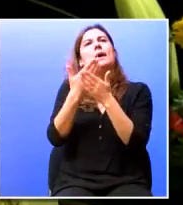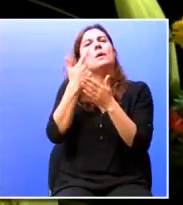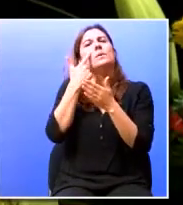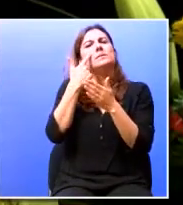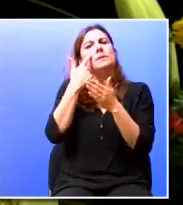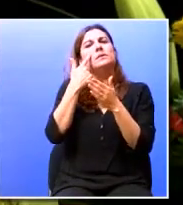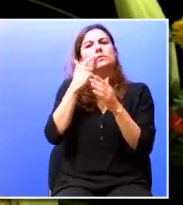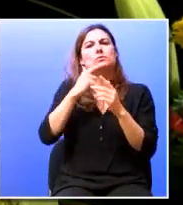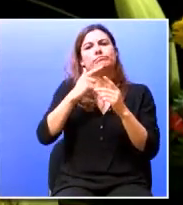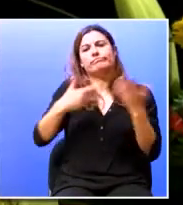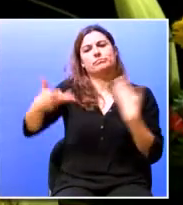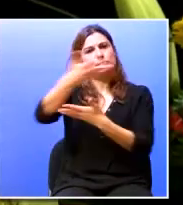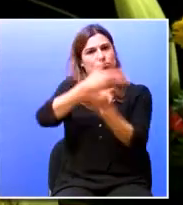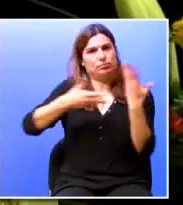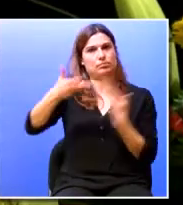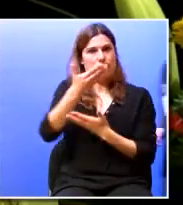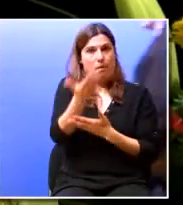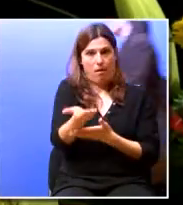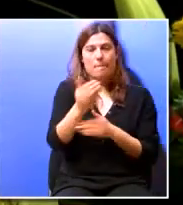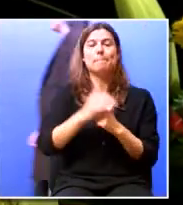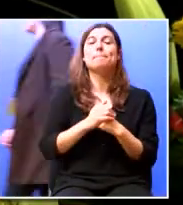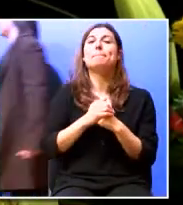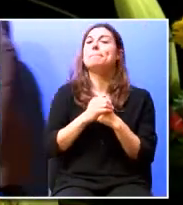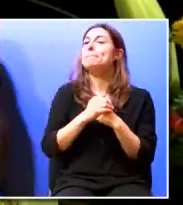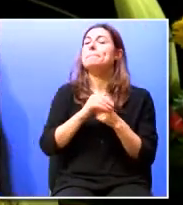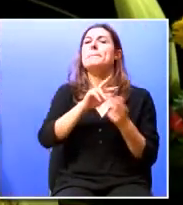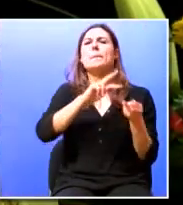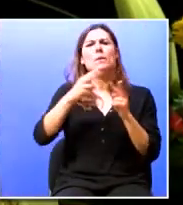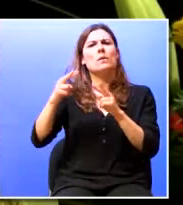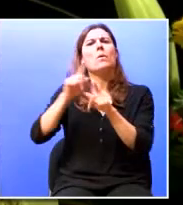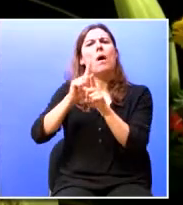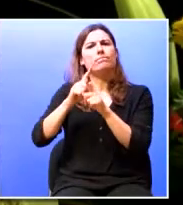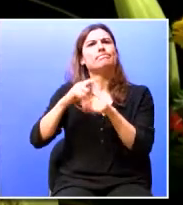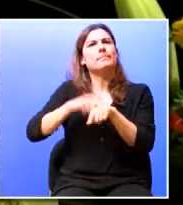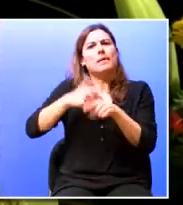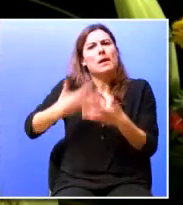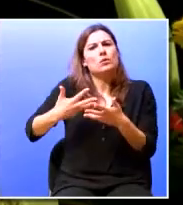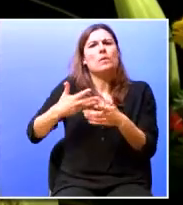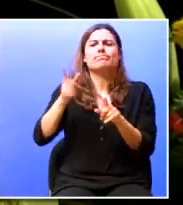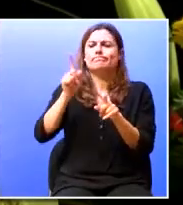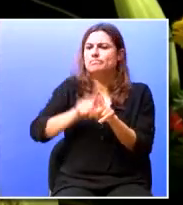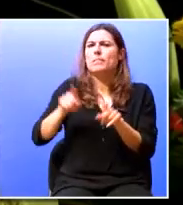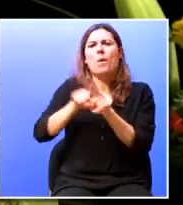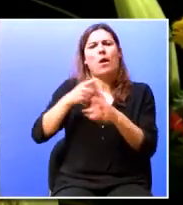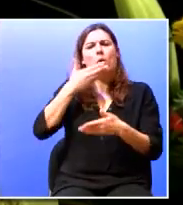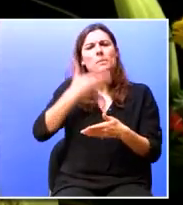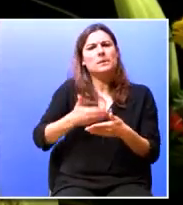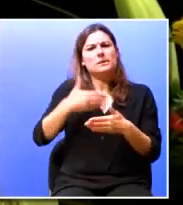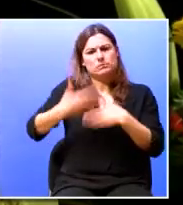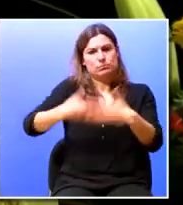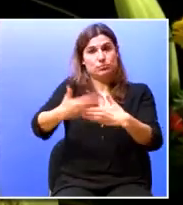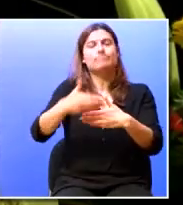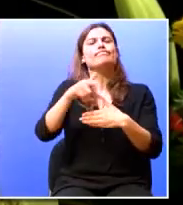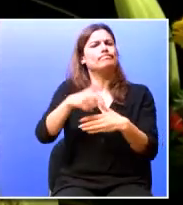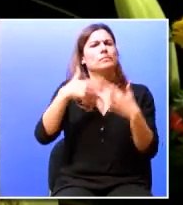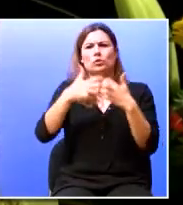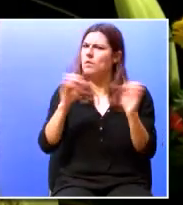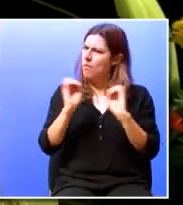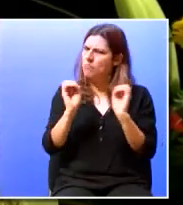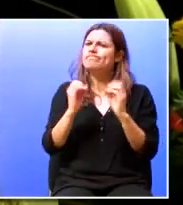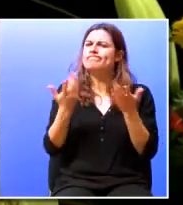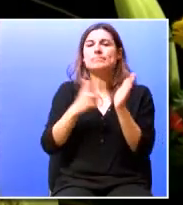A renovação e atualização permanente de competências constitui, sem dúvida, hoje, uma